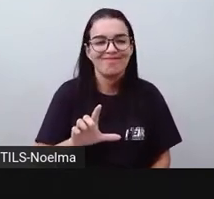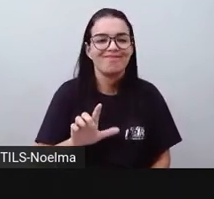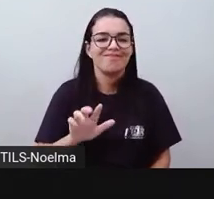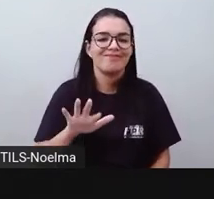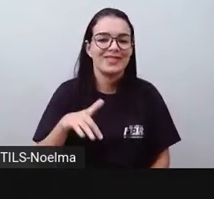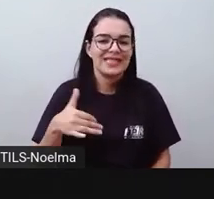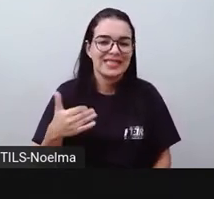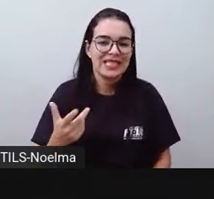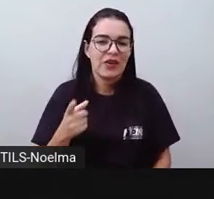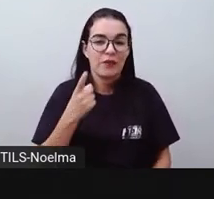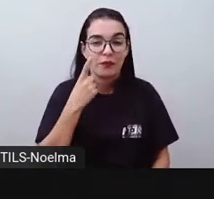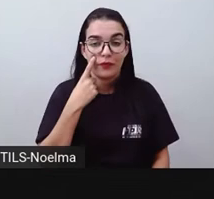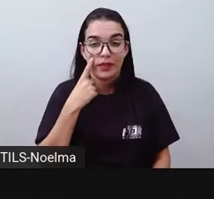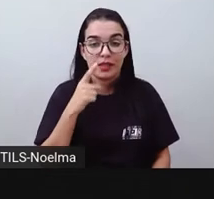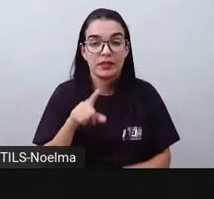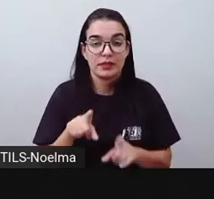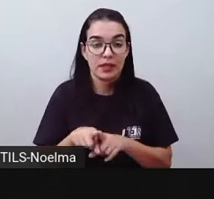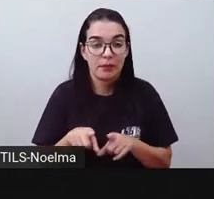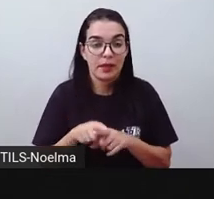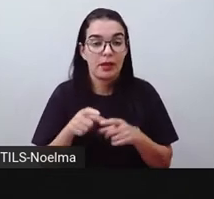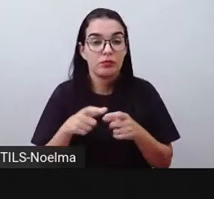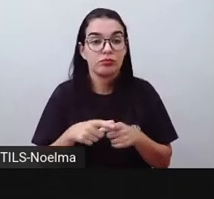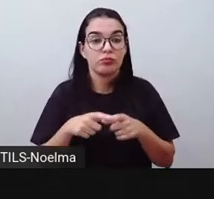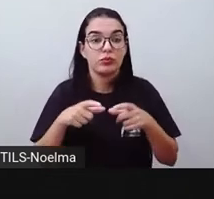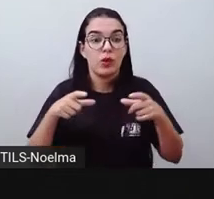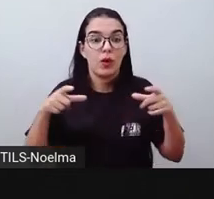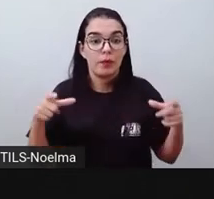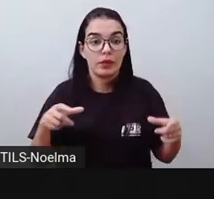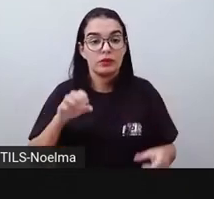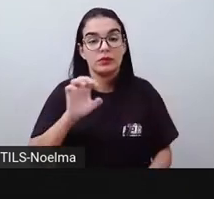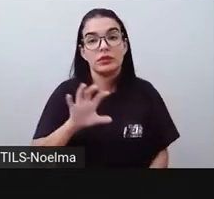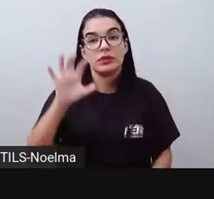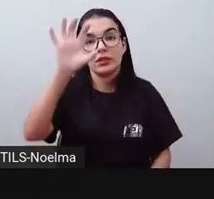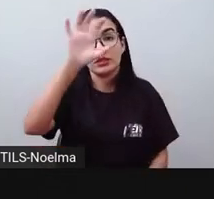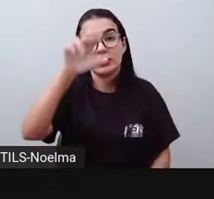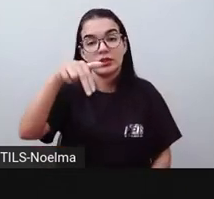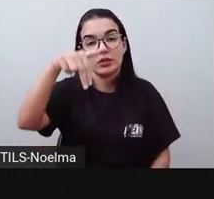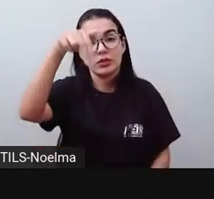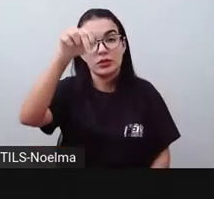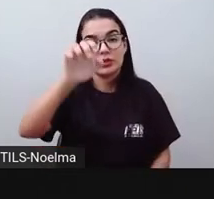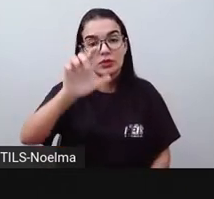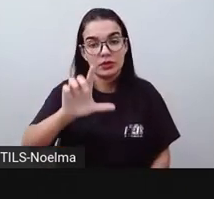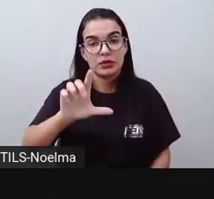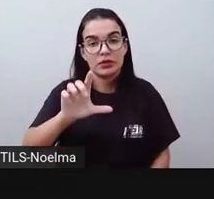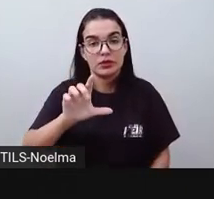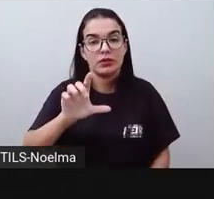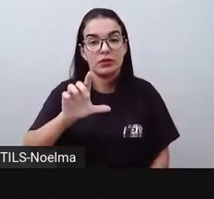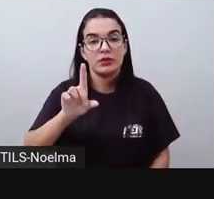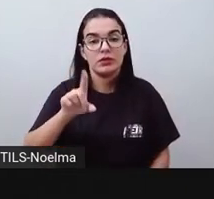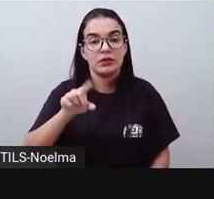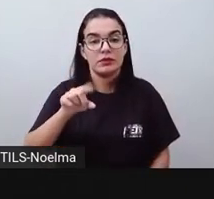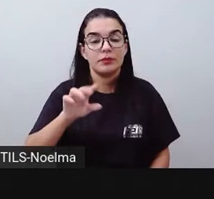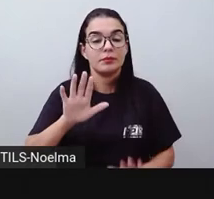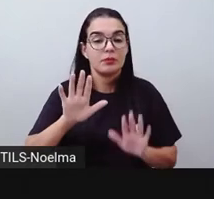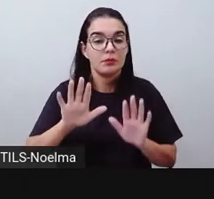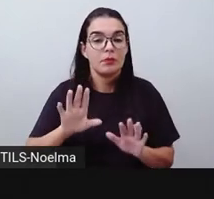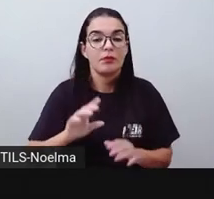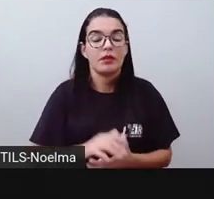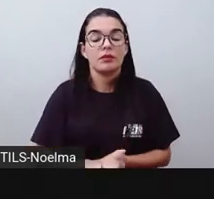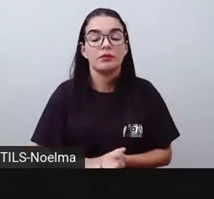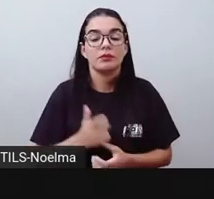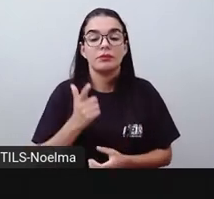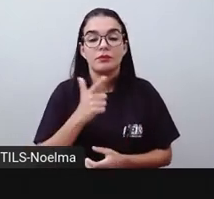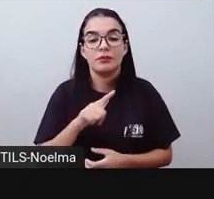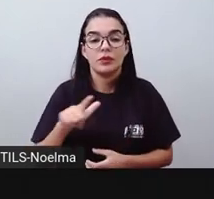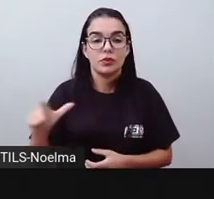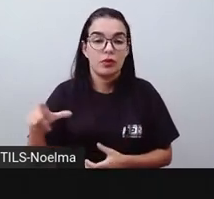gente observa um grande número também na região nordeste. Mas aí, novamente, não é? A